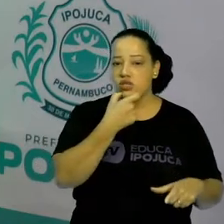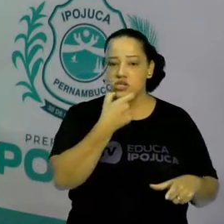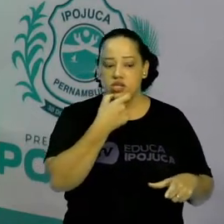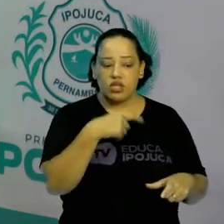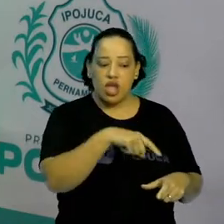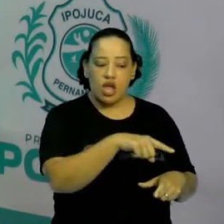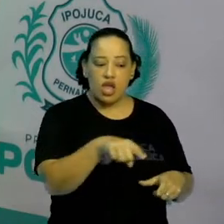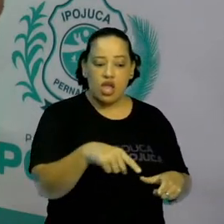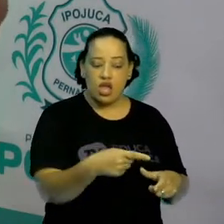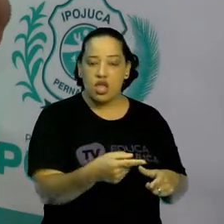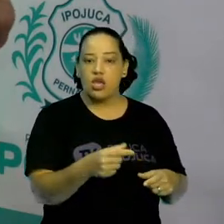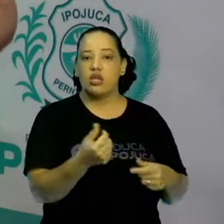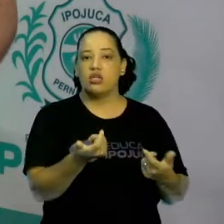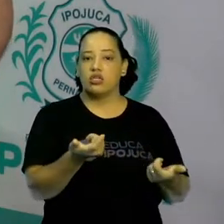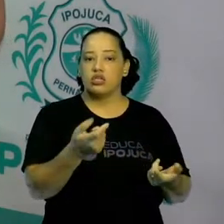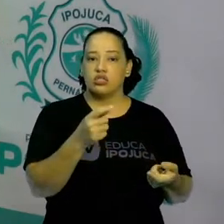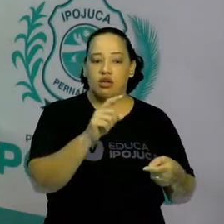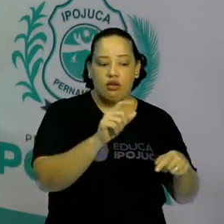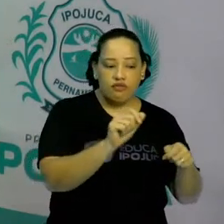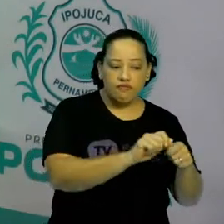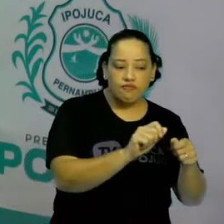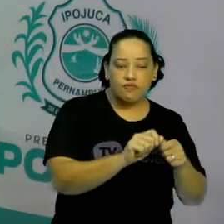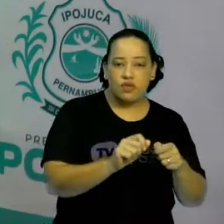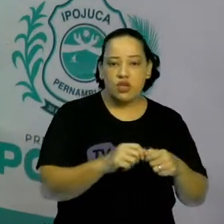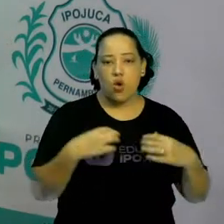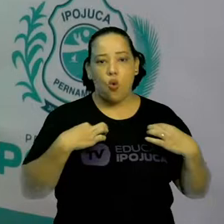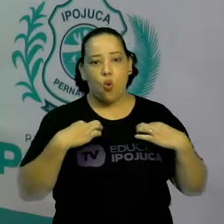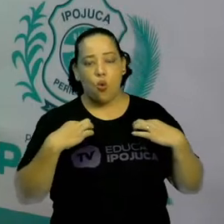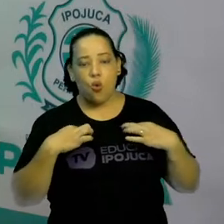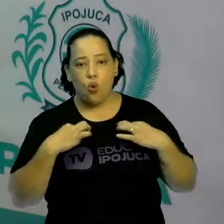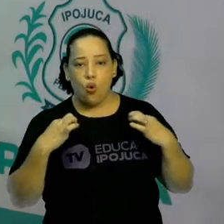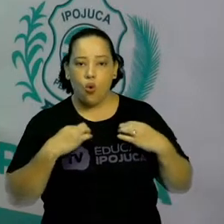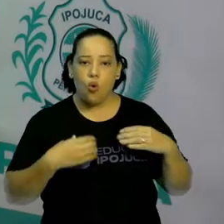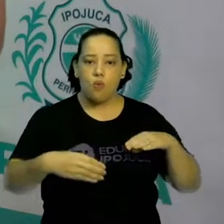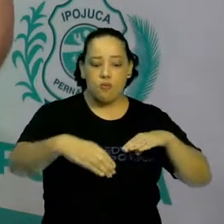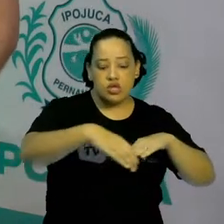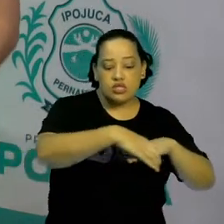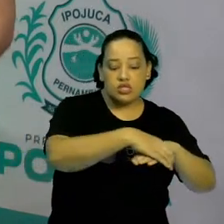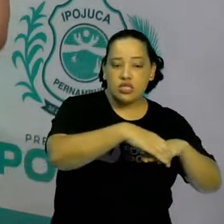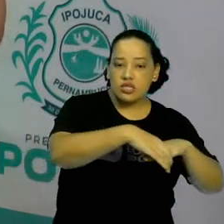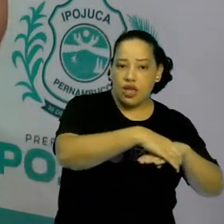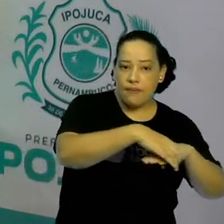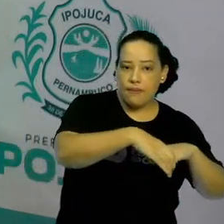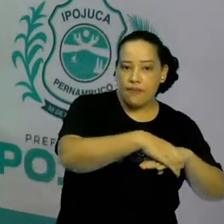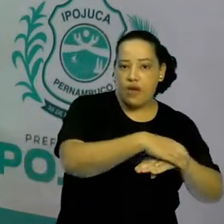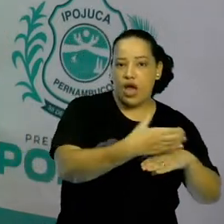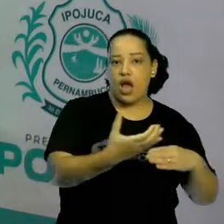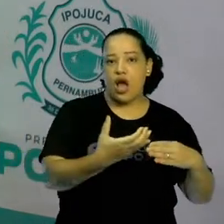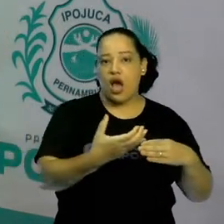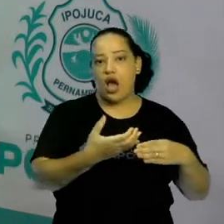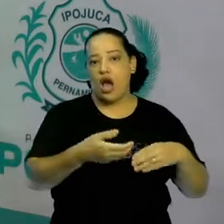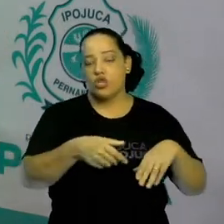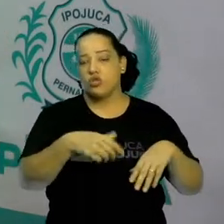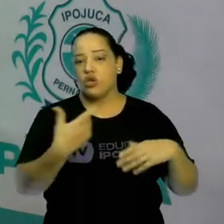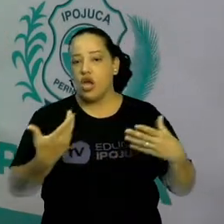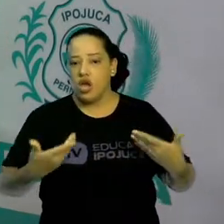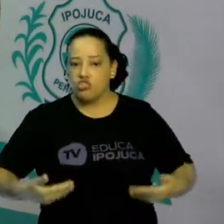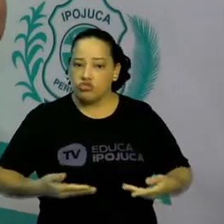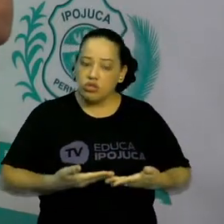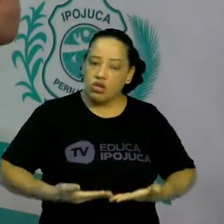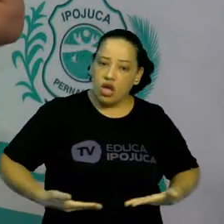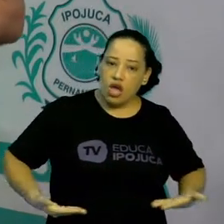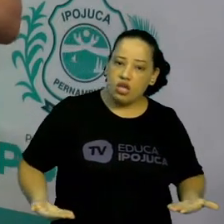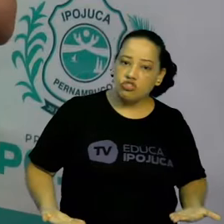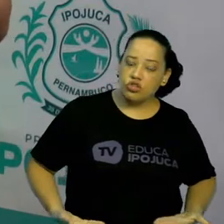aí as roupas, os calçados, os sapatos, as calças. Tudo